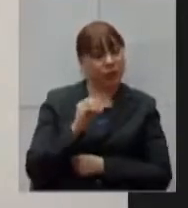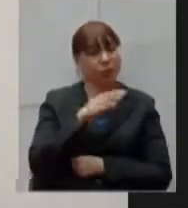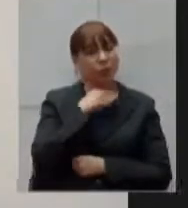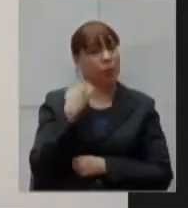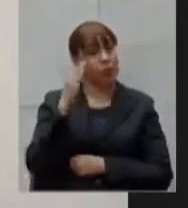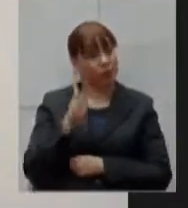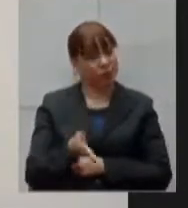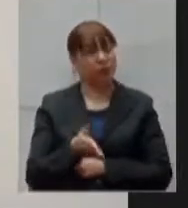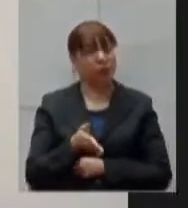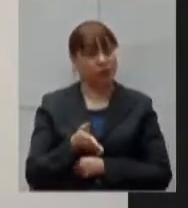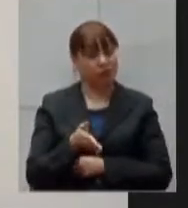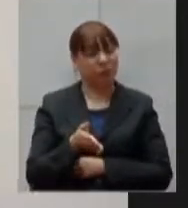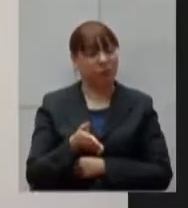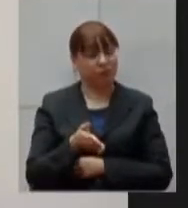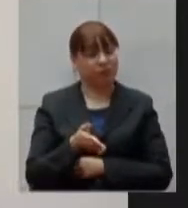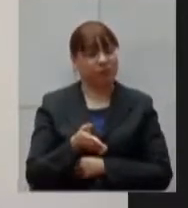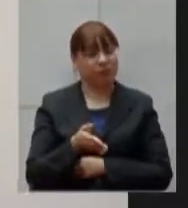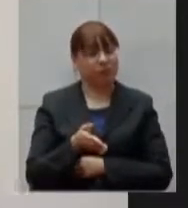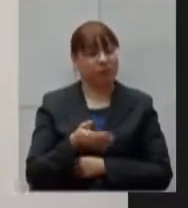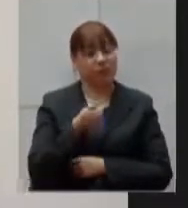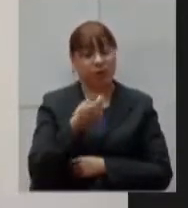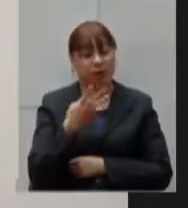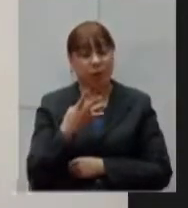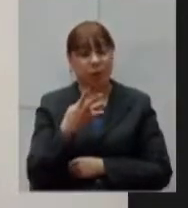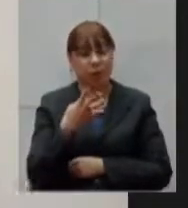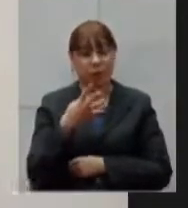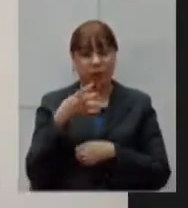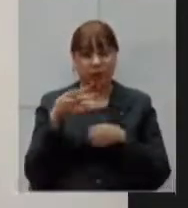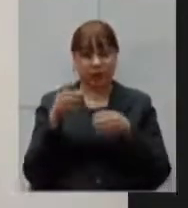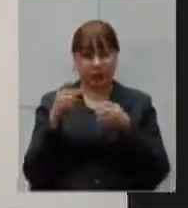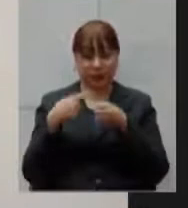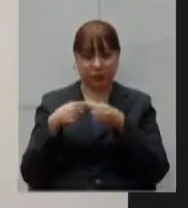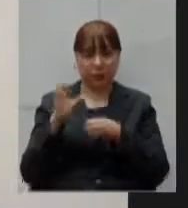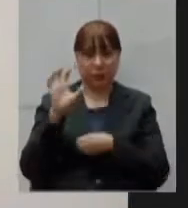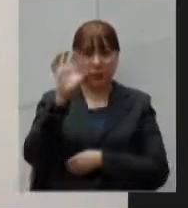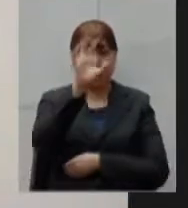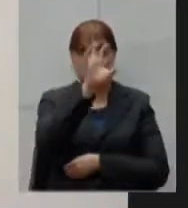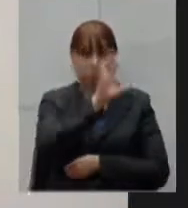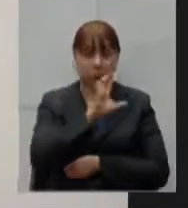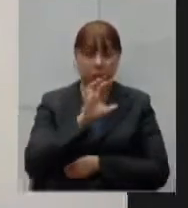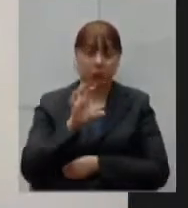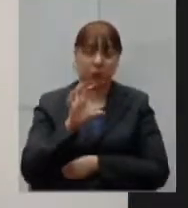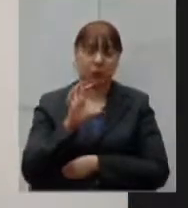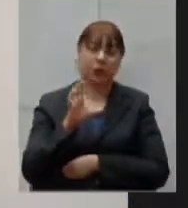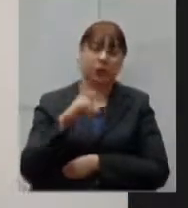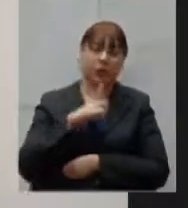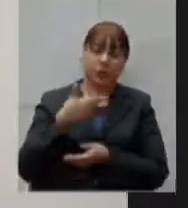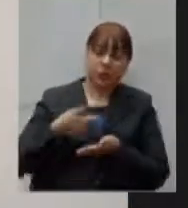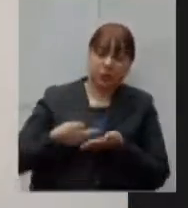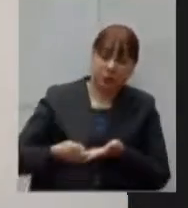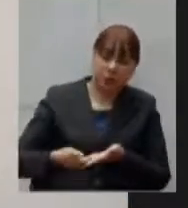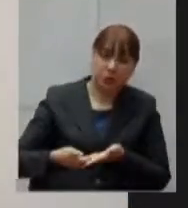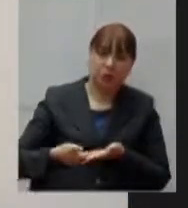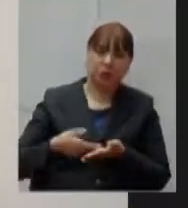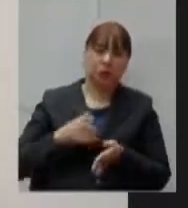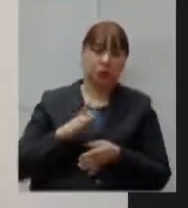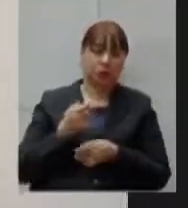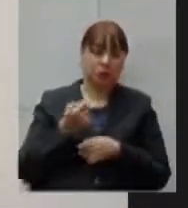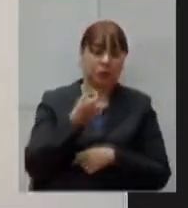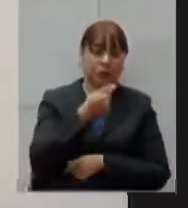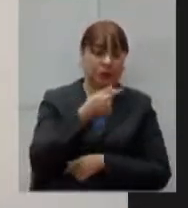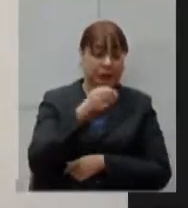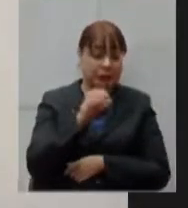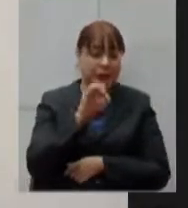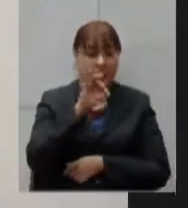das 14 macro-regiões somente 3 não tem lotação de leite superior a 70% em